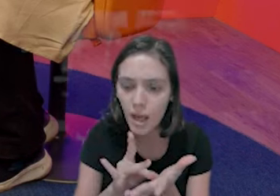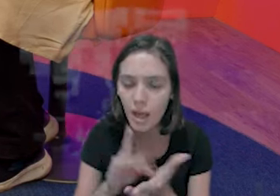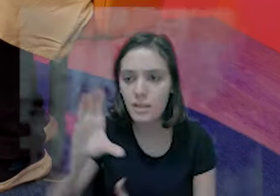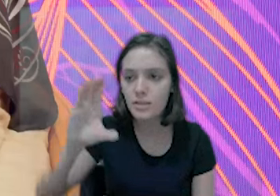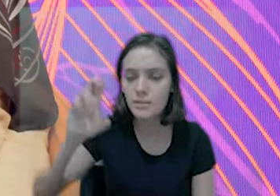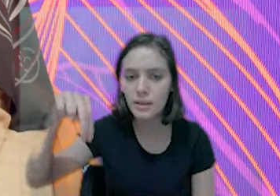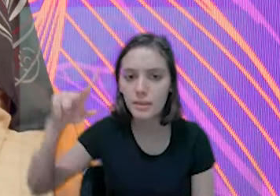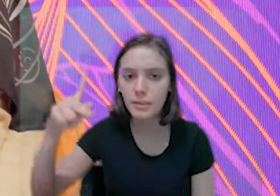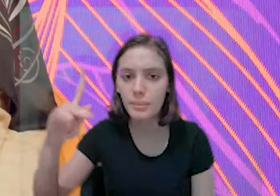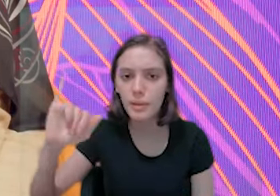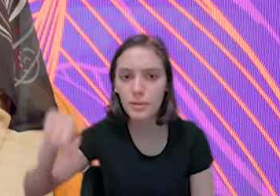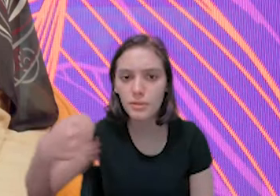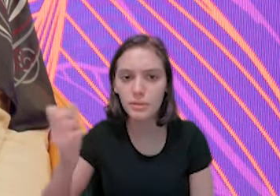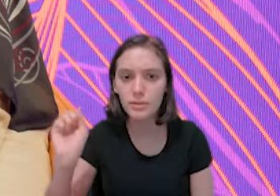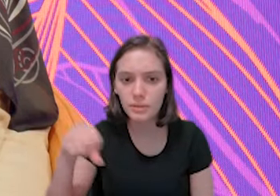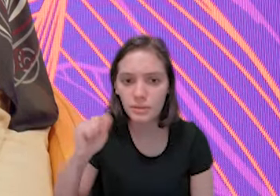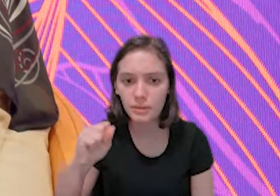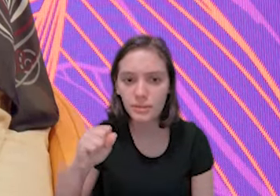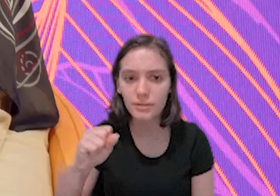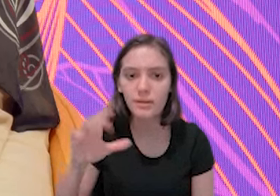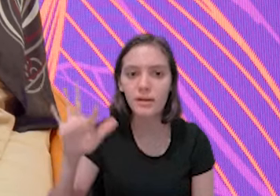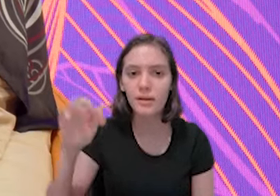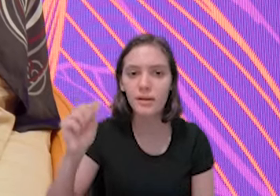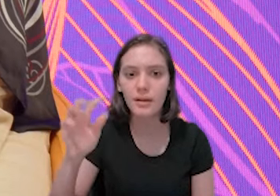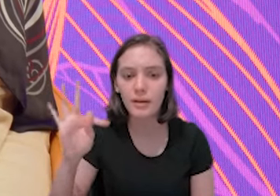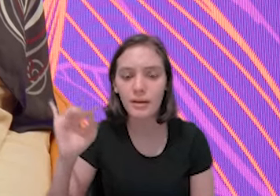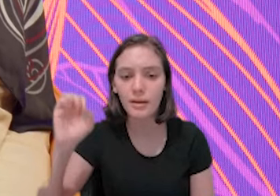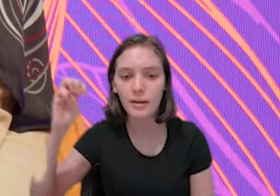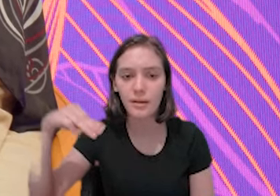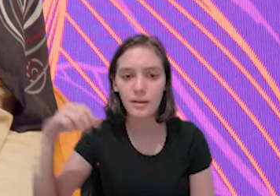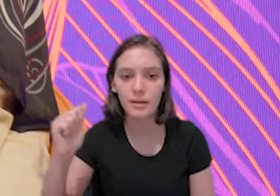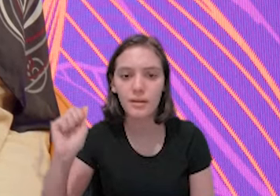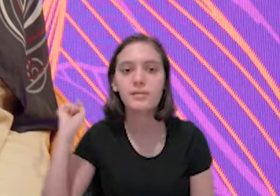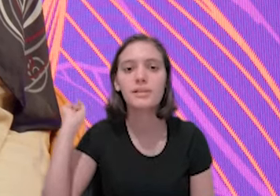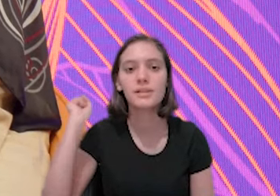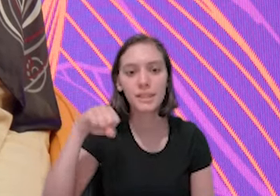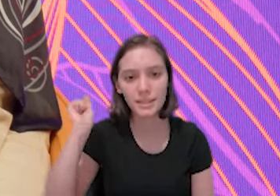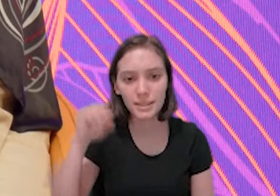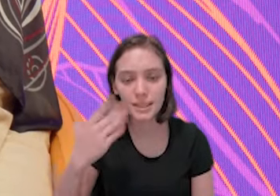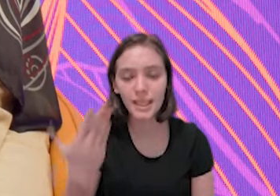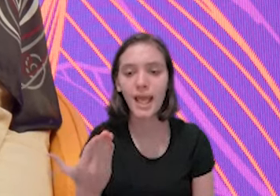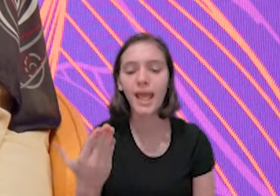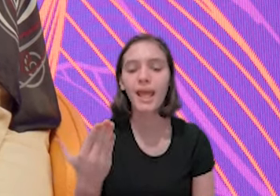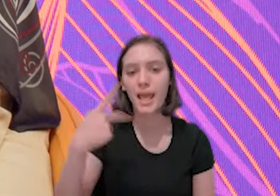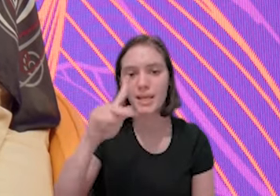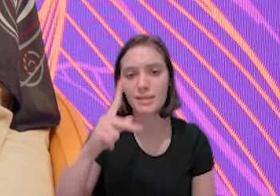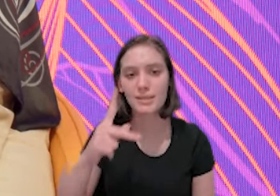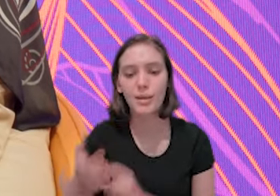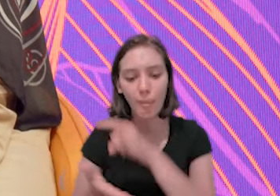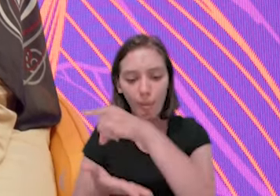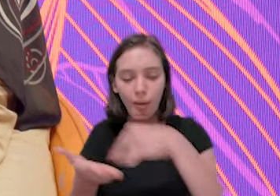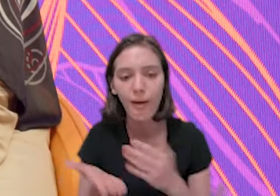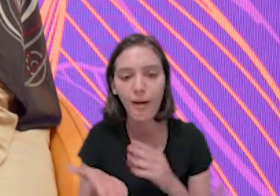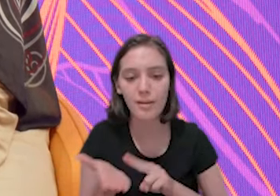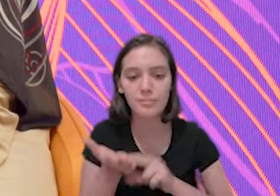Eu falei, é verdade, esse é meu CNPJ? Ela falou, Fátima, por favor, esse é só CNPJ?